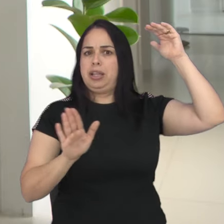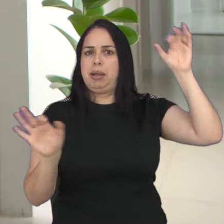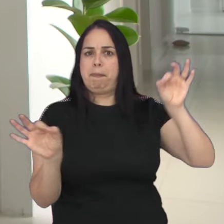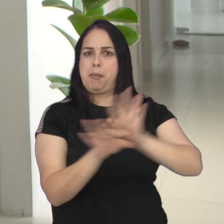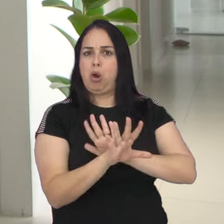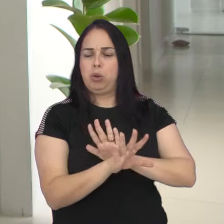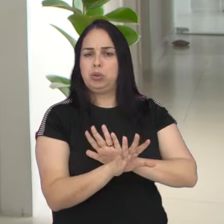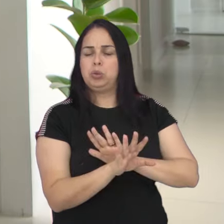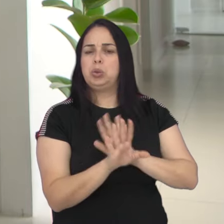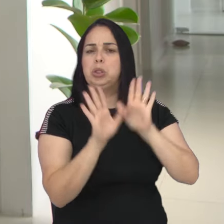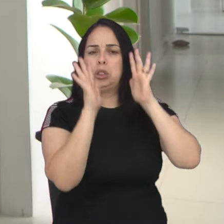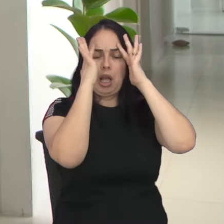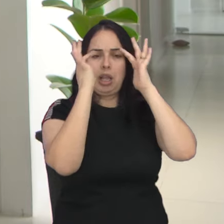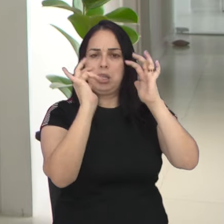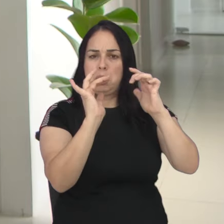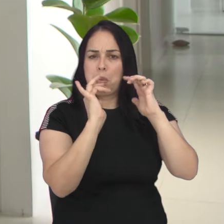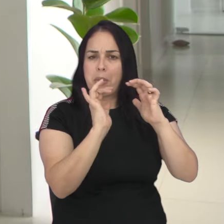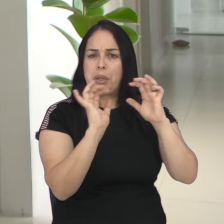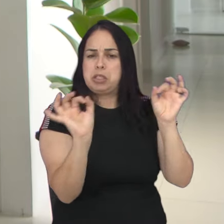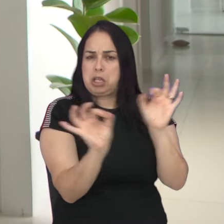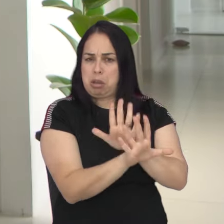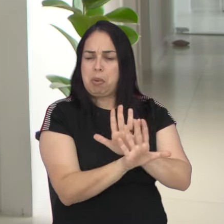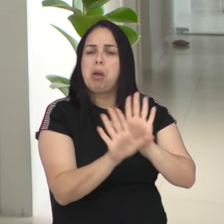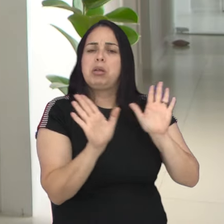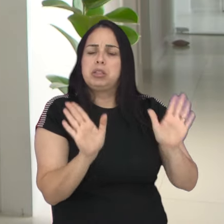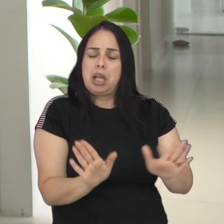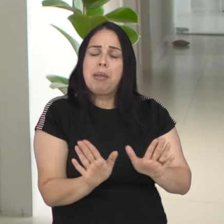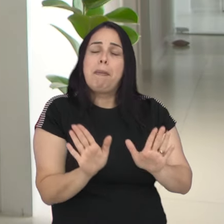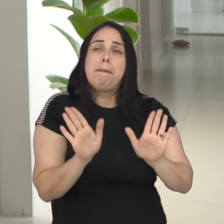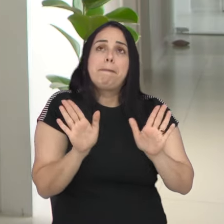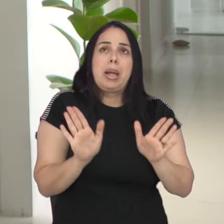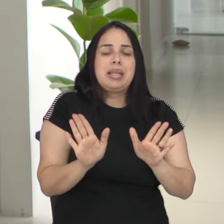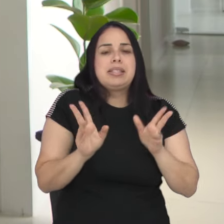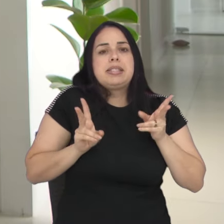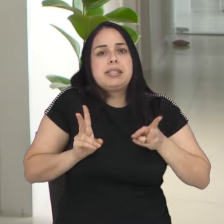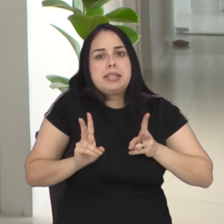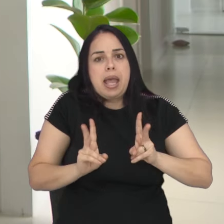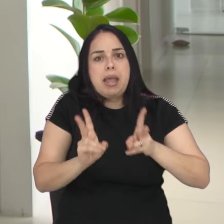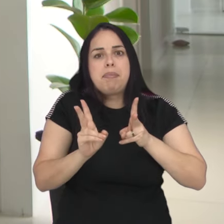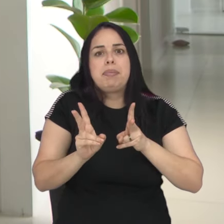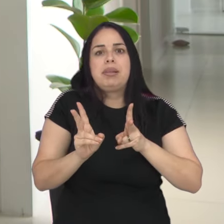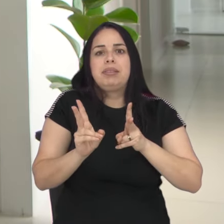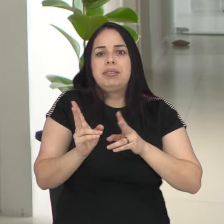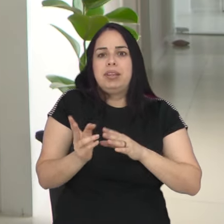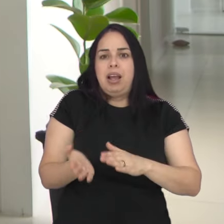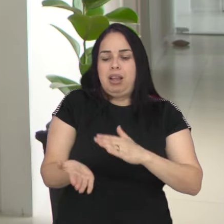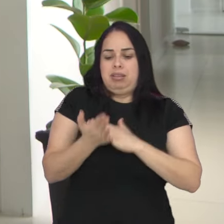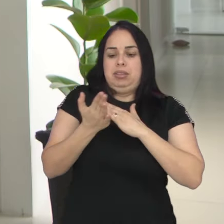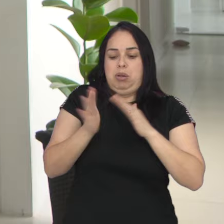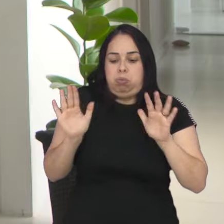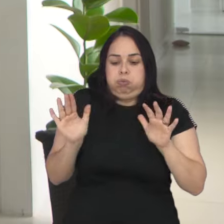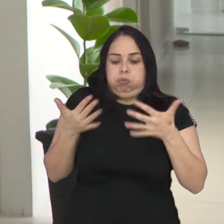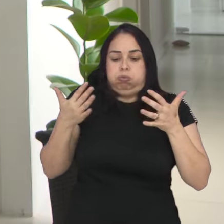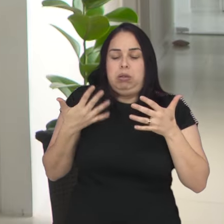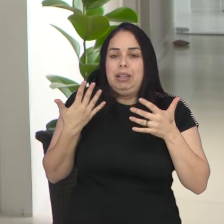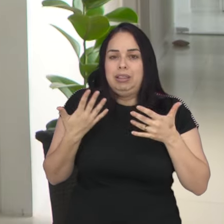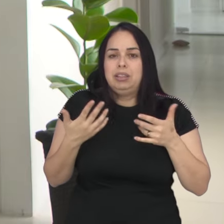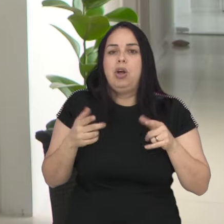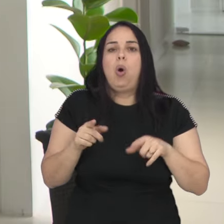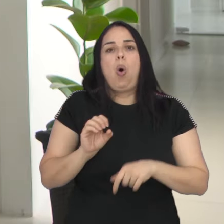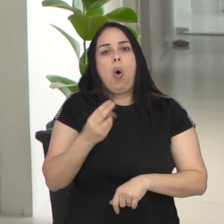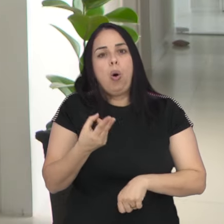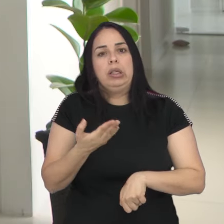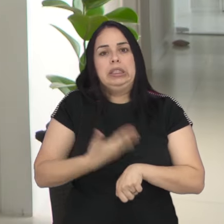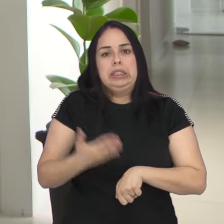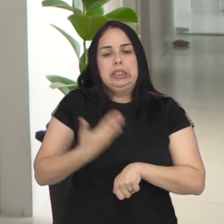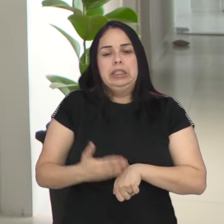desenvolvido, né, que tem as conexões bem estabelecidas, você sempre fazer novos estímulos ou fazer a